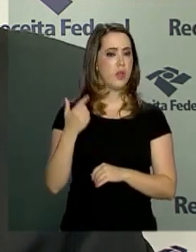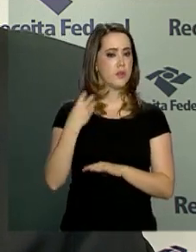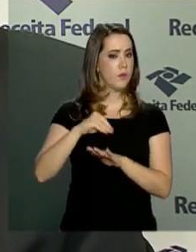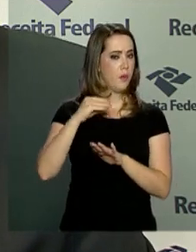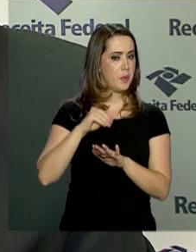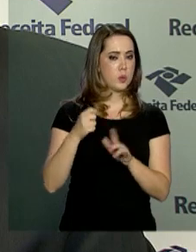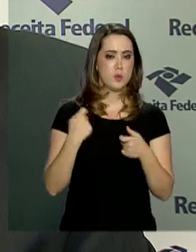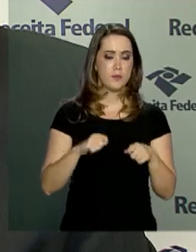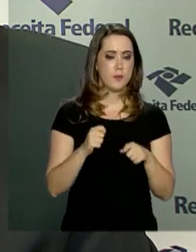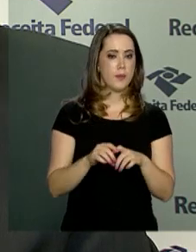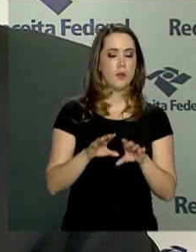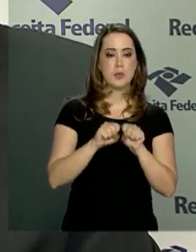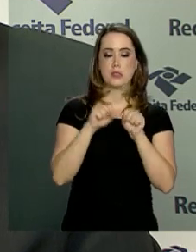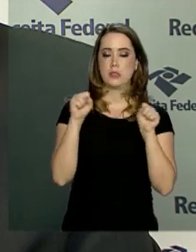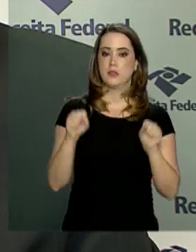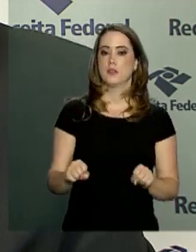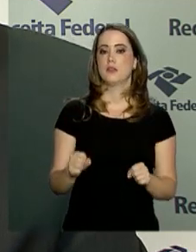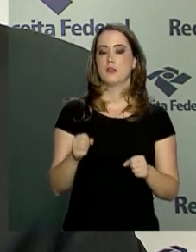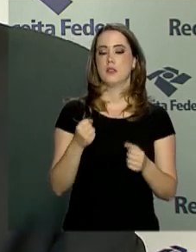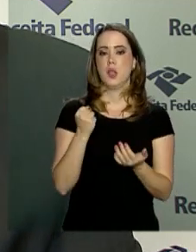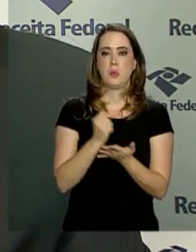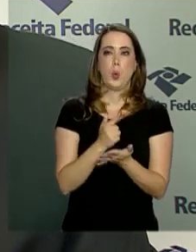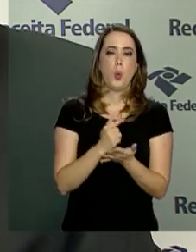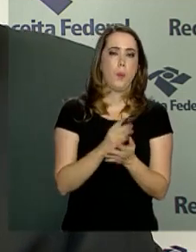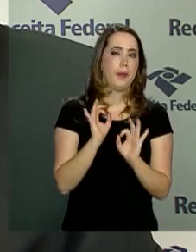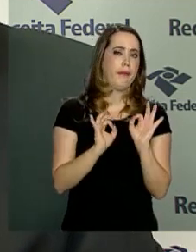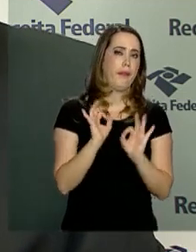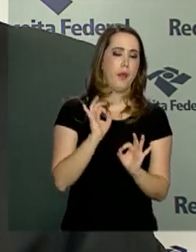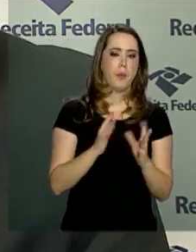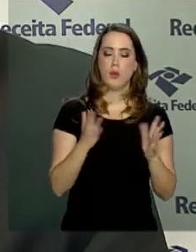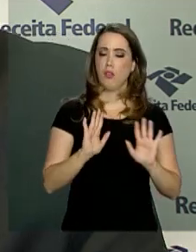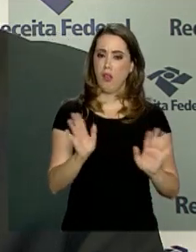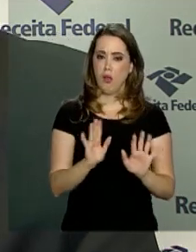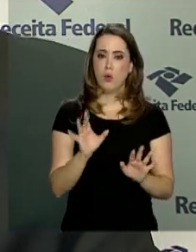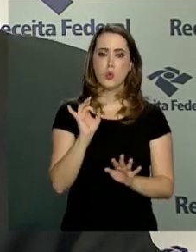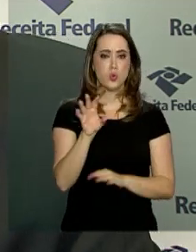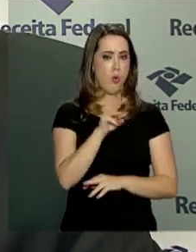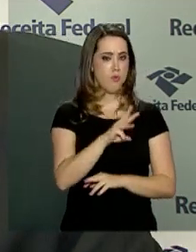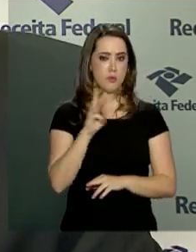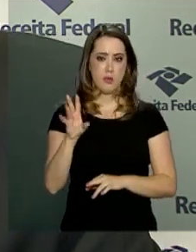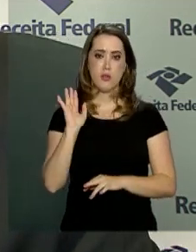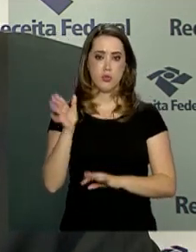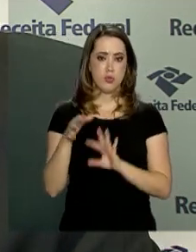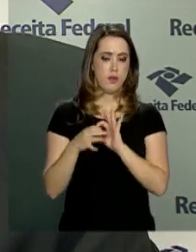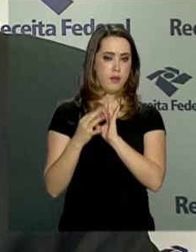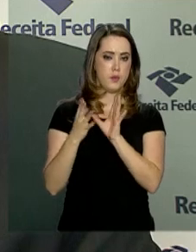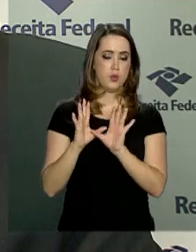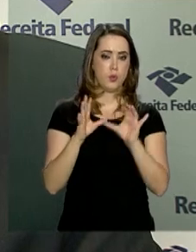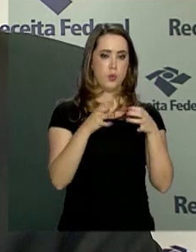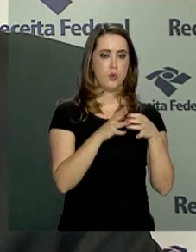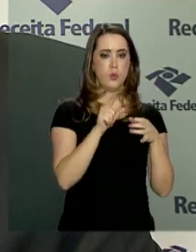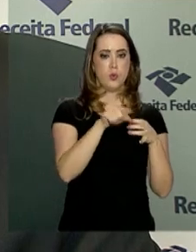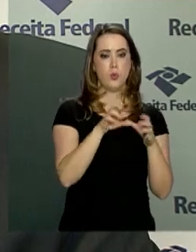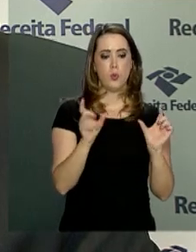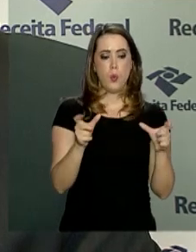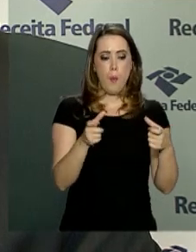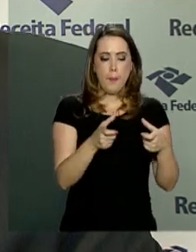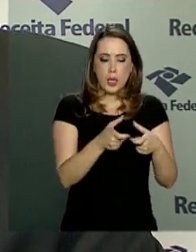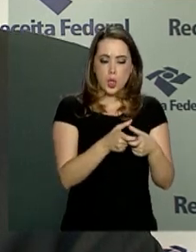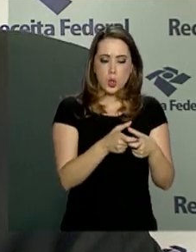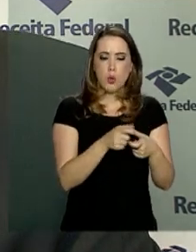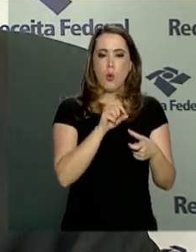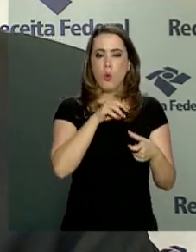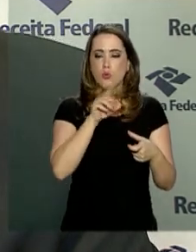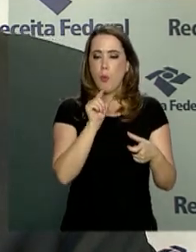precisa necessariamente ter nenhum custo para se preparar para o E-Social. Nós já deixamos esse grupo de contribuintes menores e mais